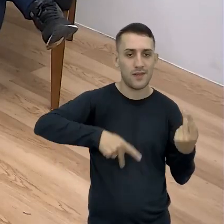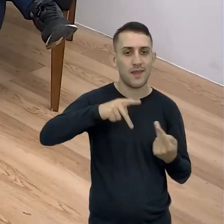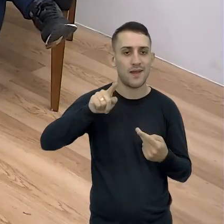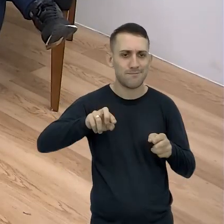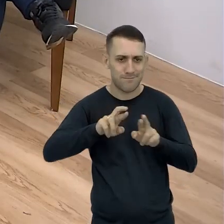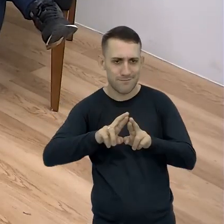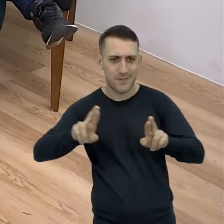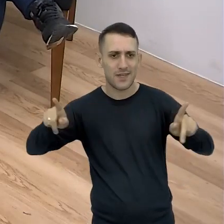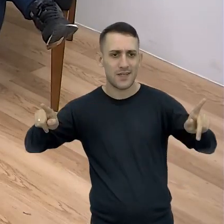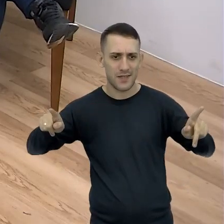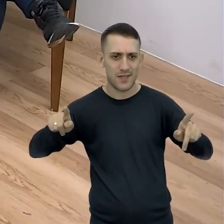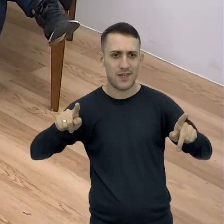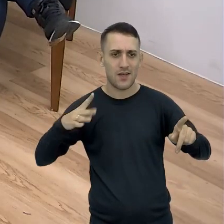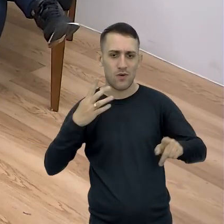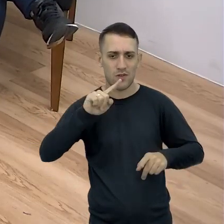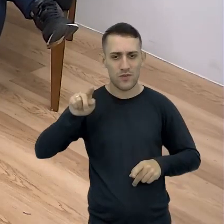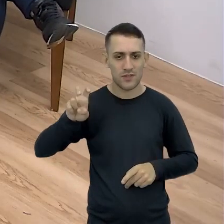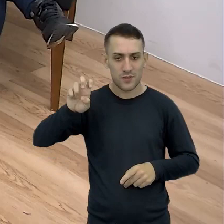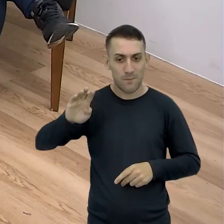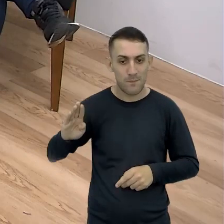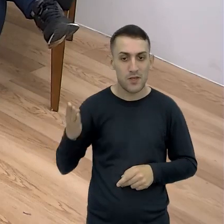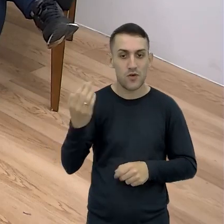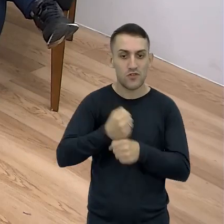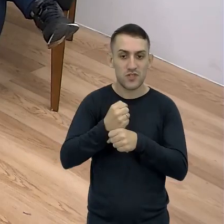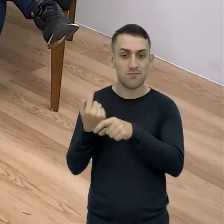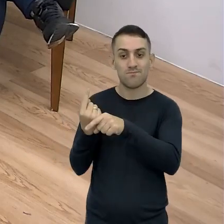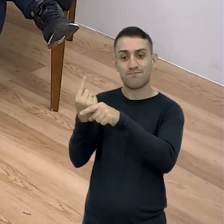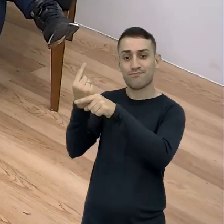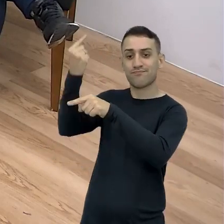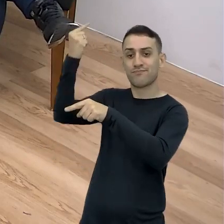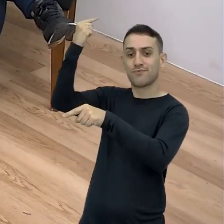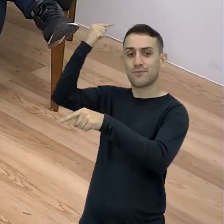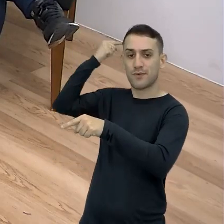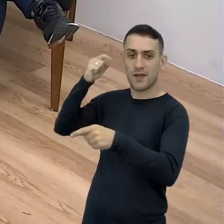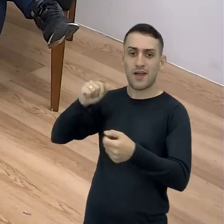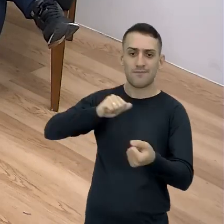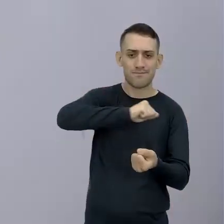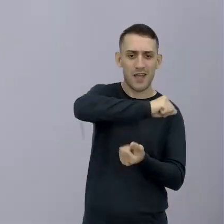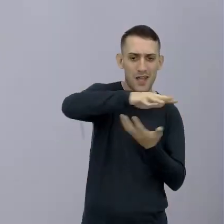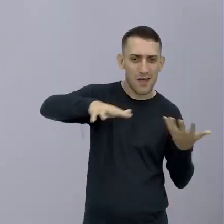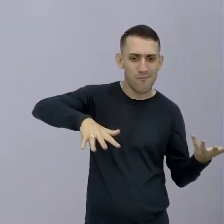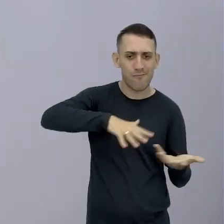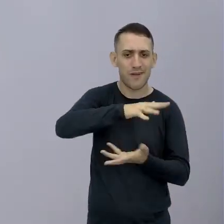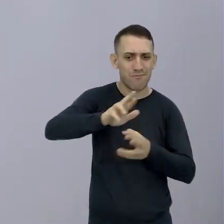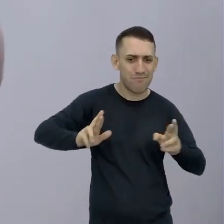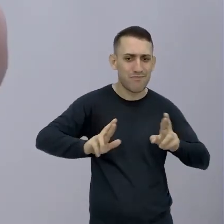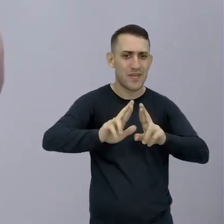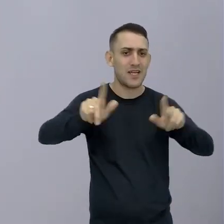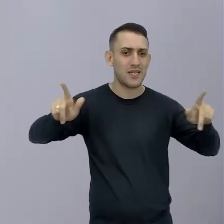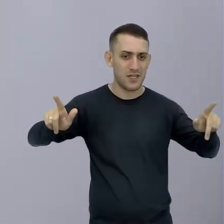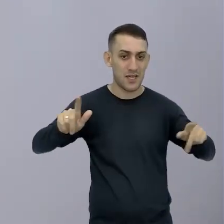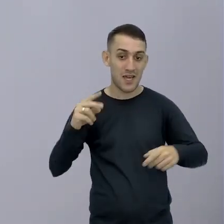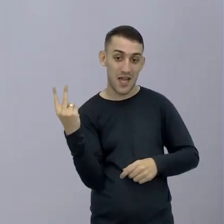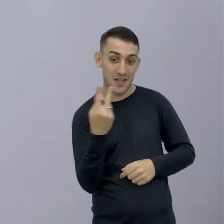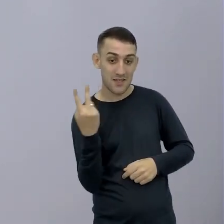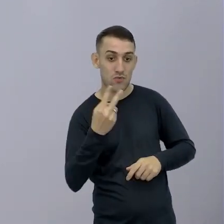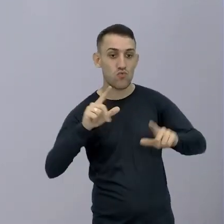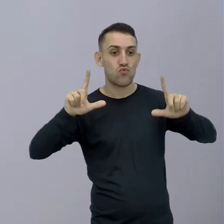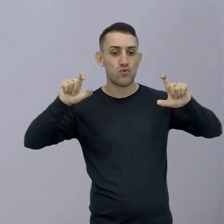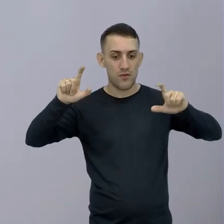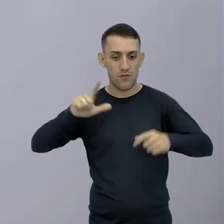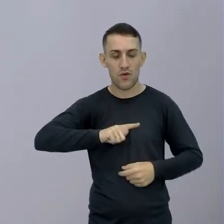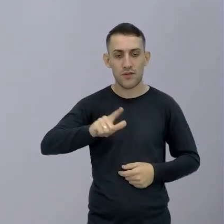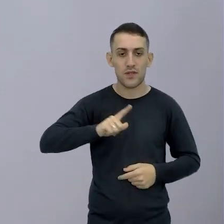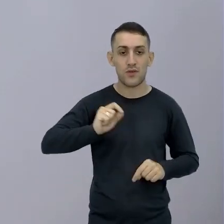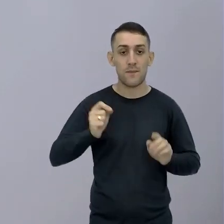diferente Há 4,5 bilhões de anos Não tinha atmosfera Era um caos A segunda imagem